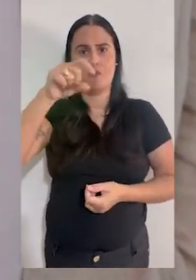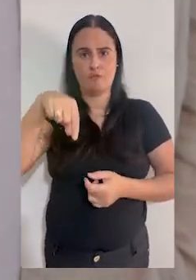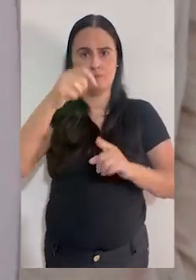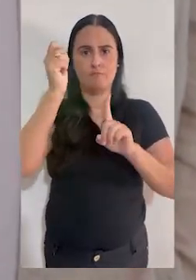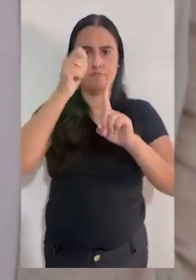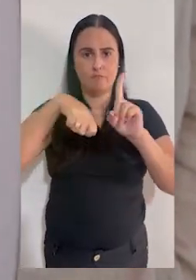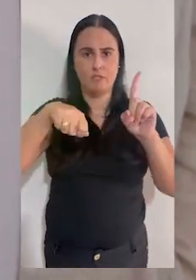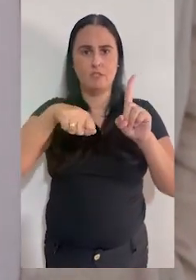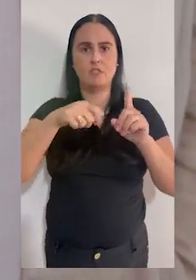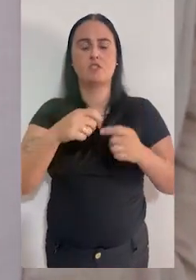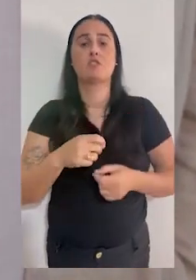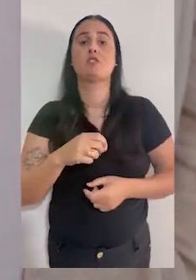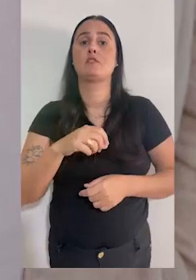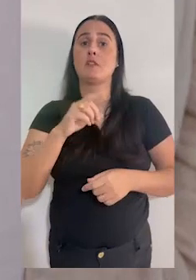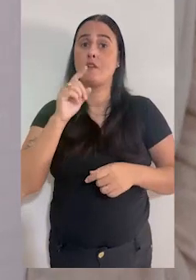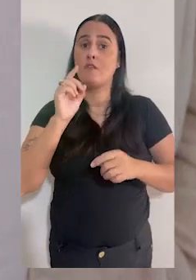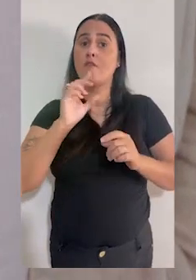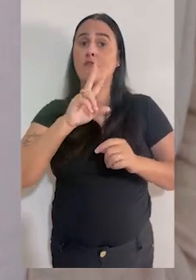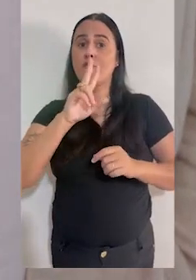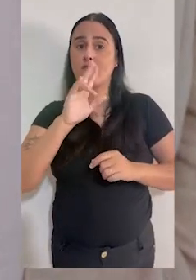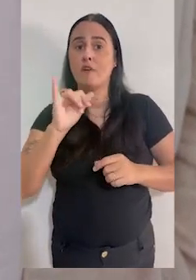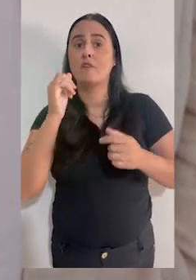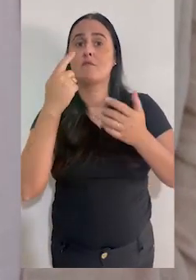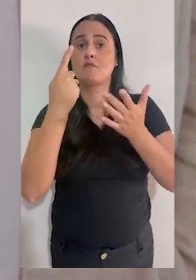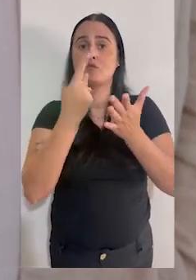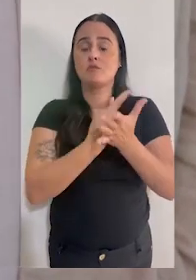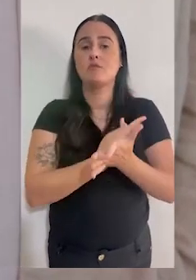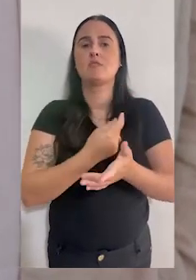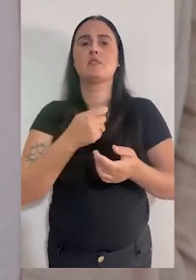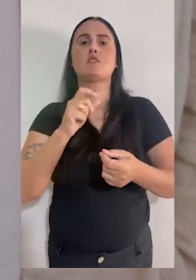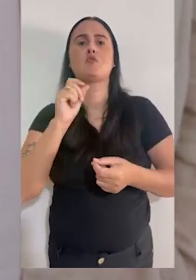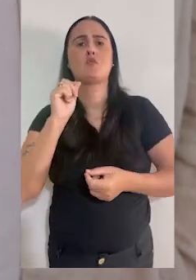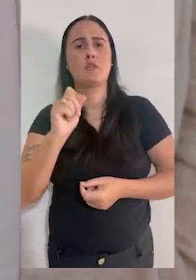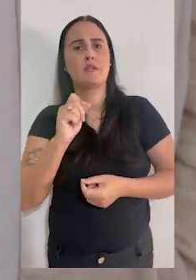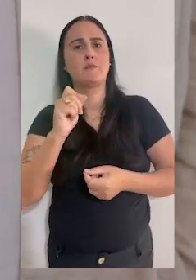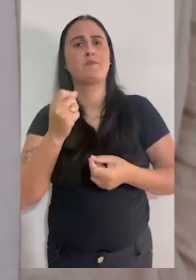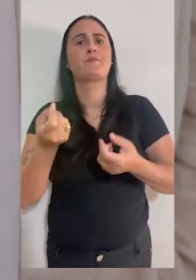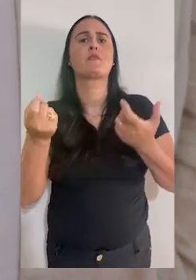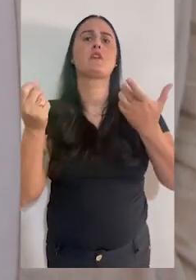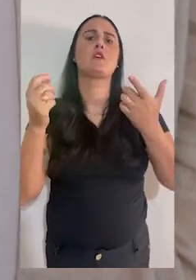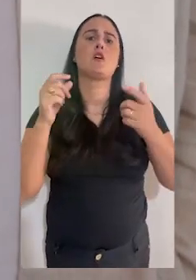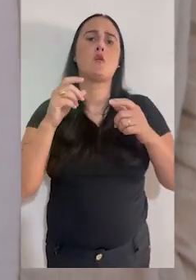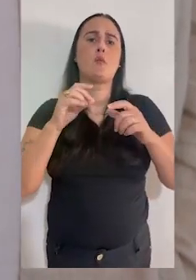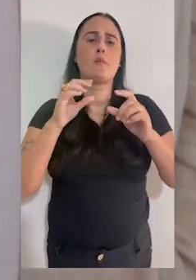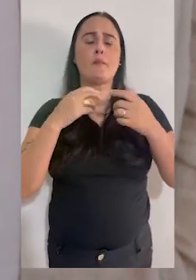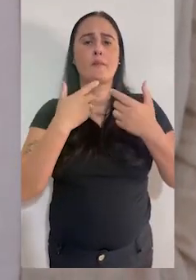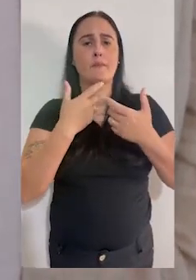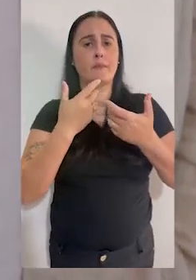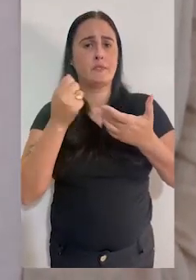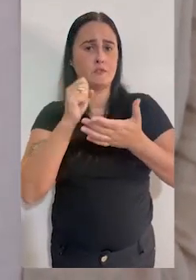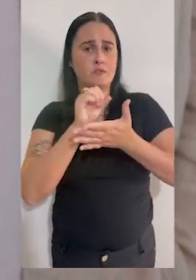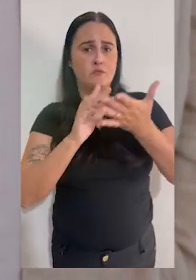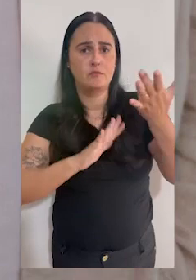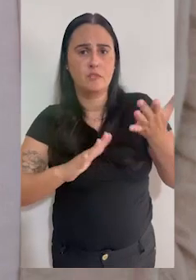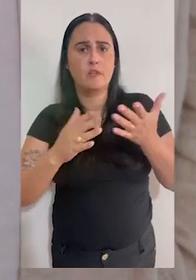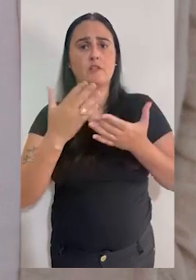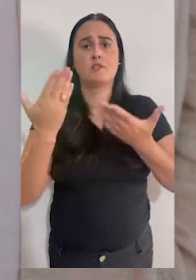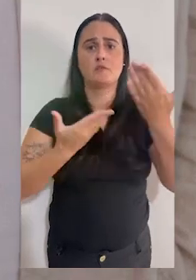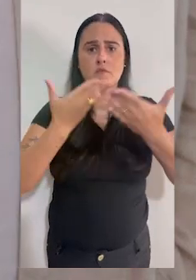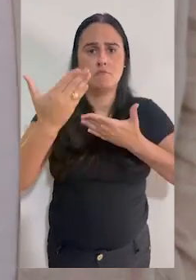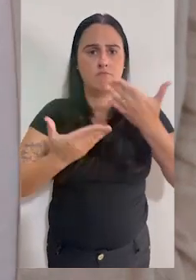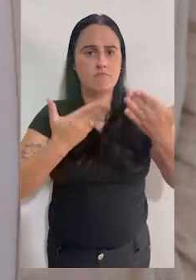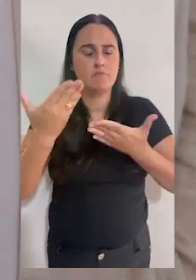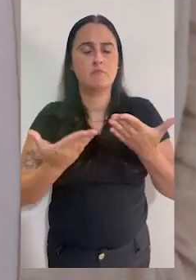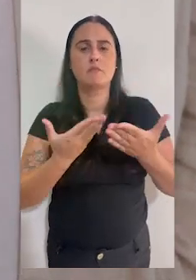desse mês, que é um sábado, nós, excepcionalmente, vamos fazer uma campanha. Vamos atender de 7h30 da manhã